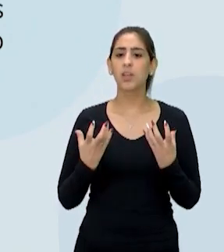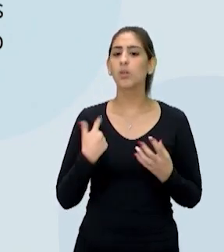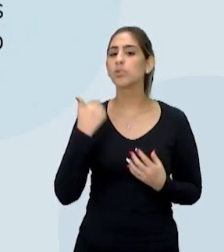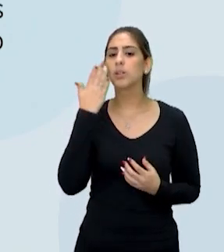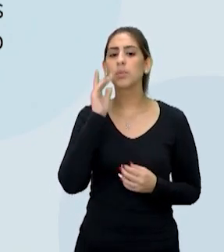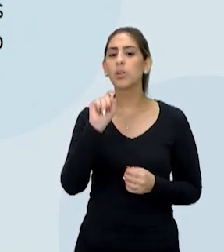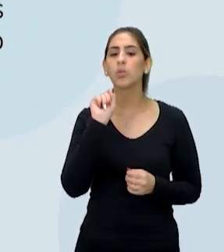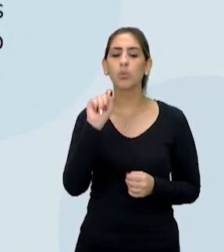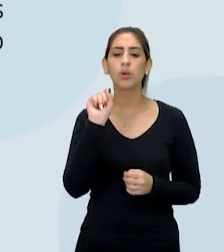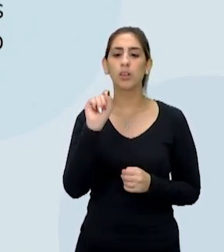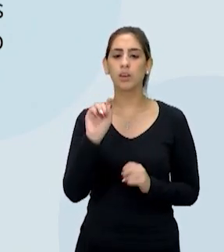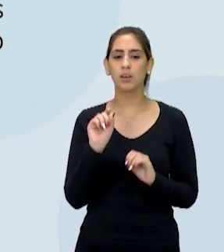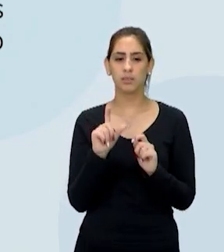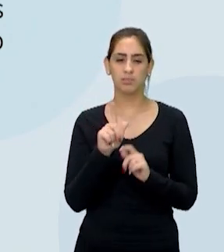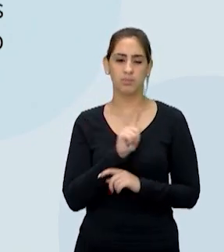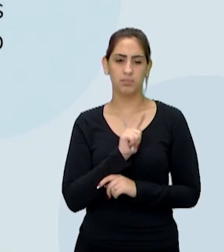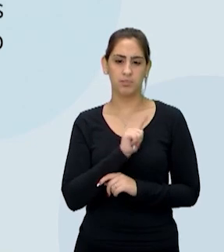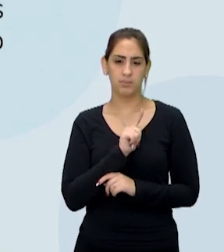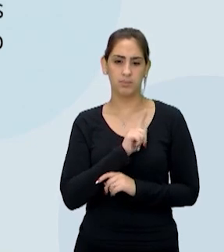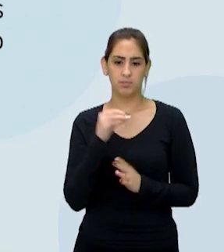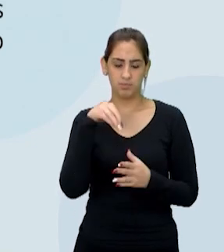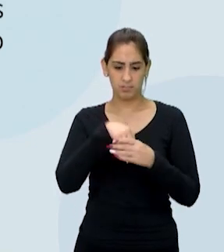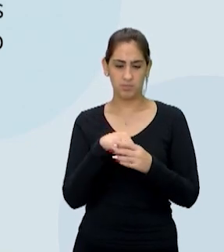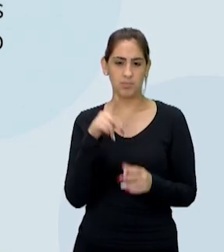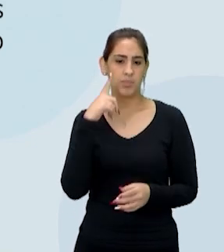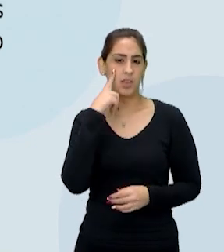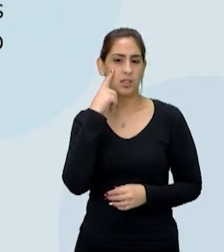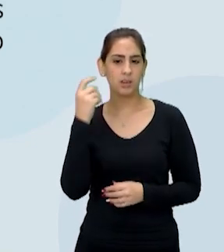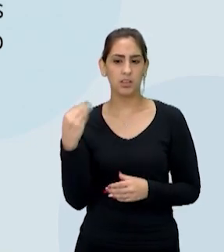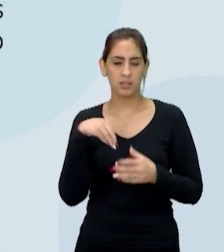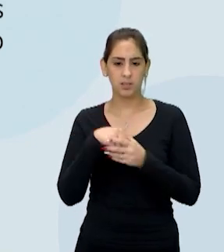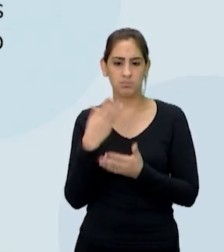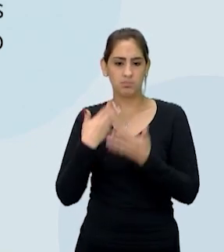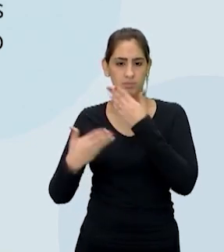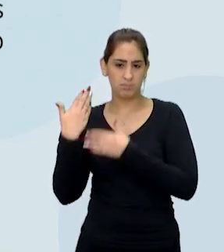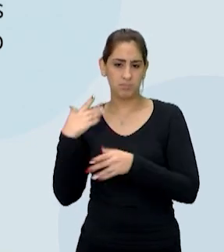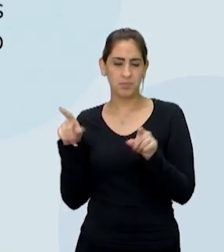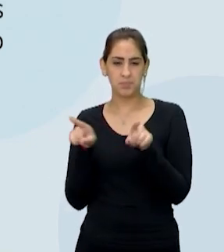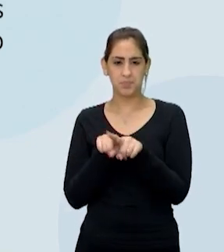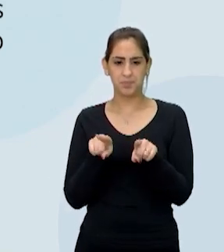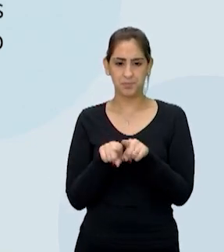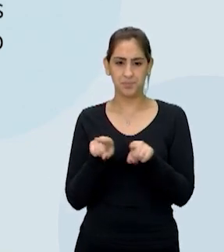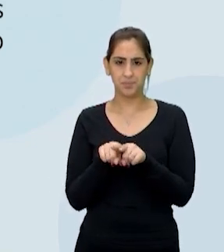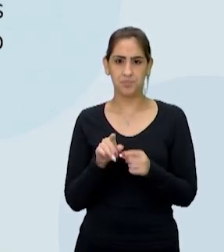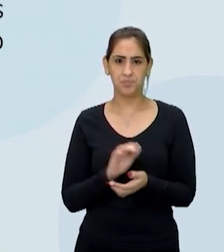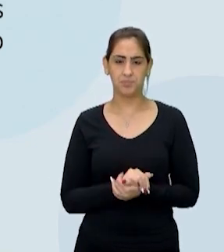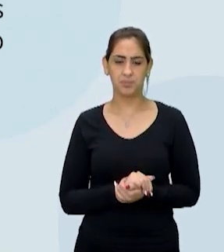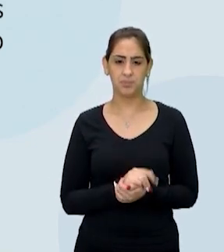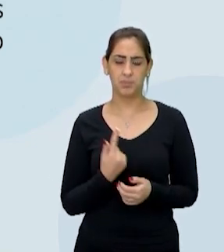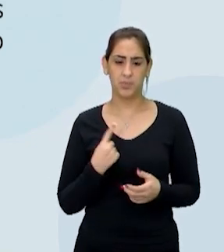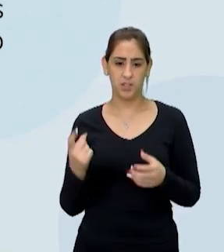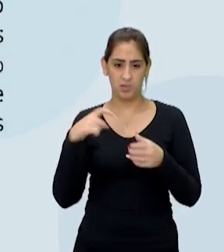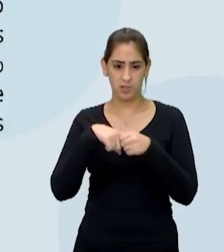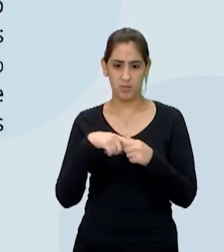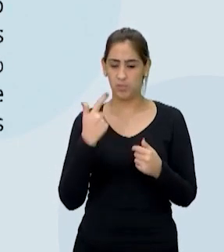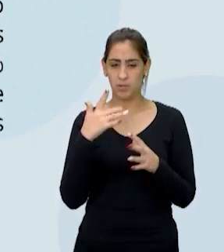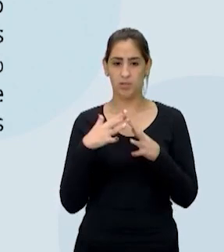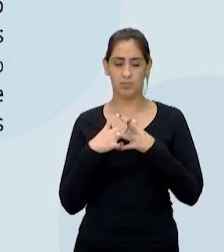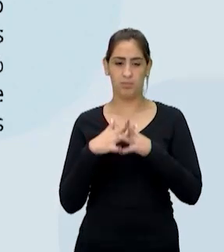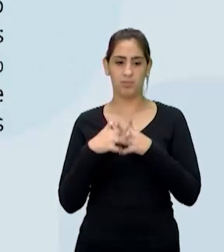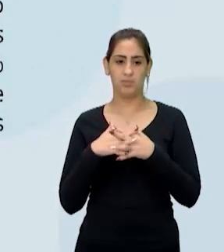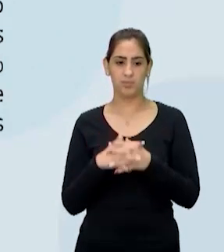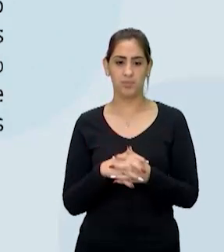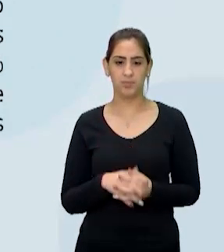que, o que também vai retomar a ideia anterior. Então, agora o vocês... Eu vou voltar para não ter confusão.